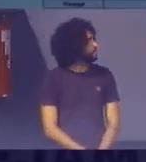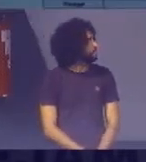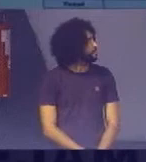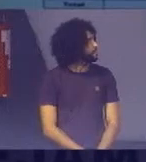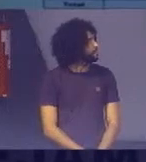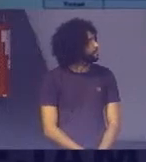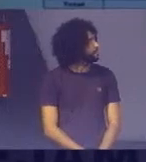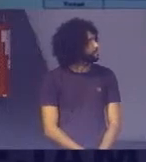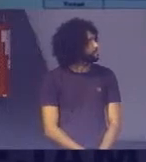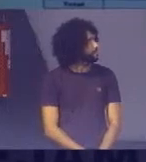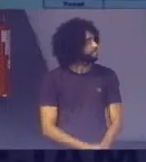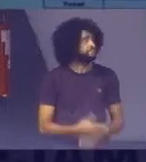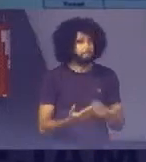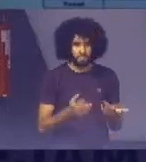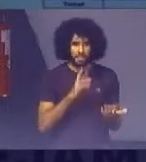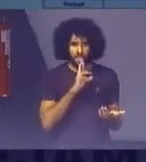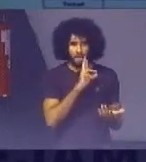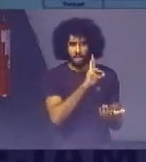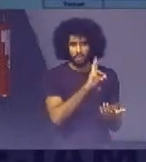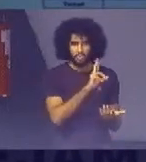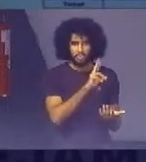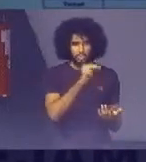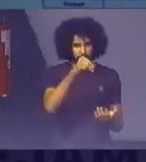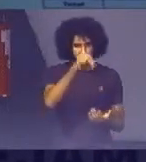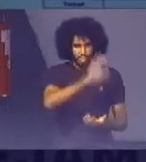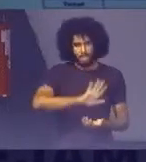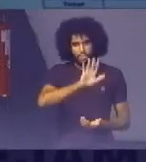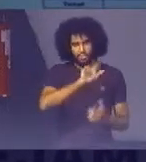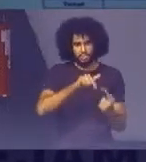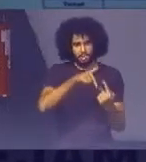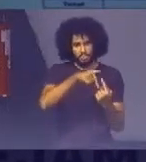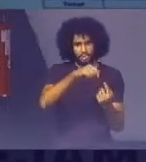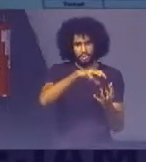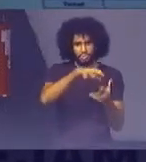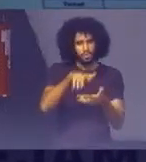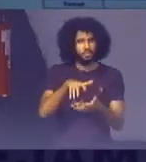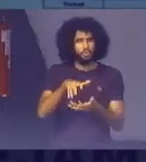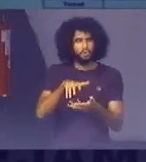E sim Como resultado Da nacionalização Das metas globais